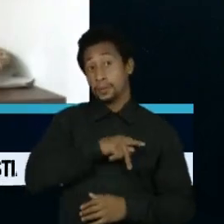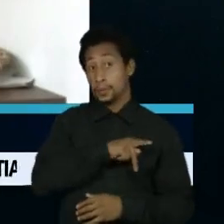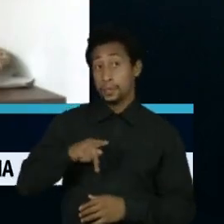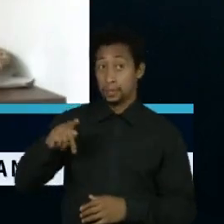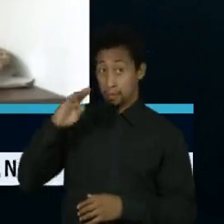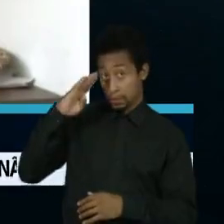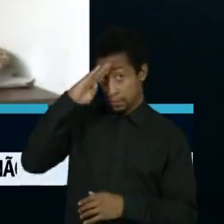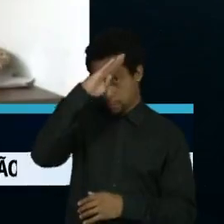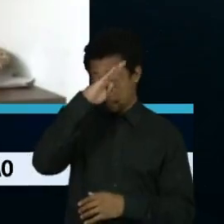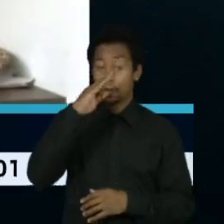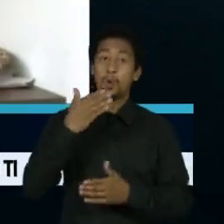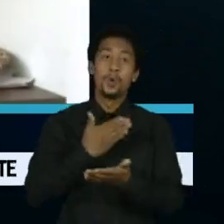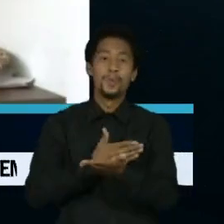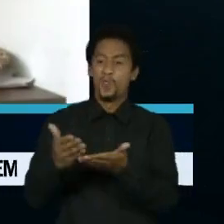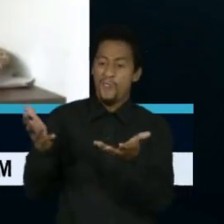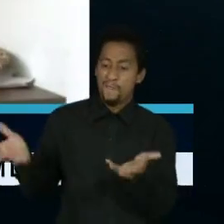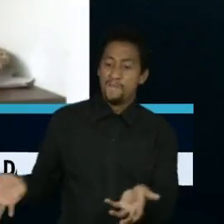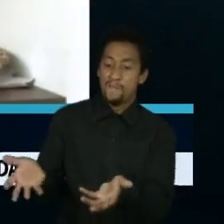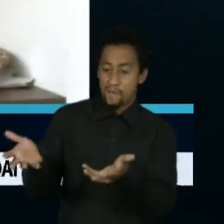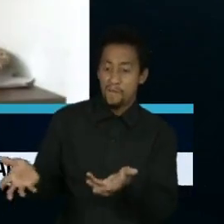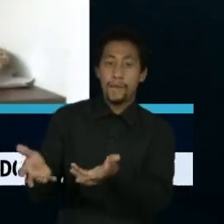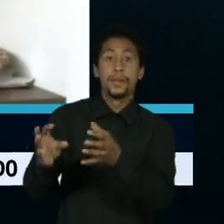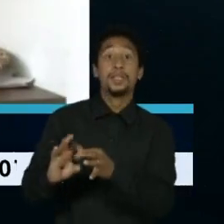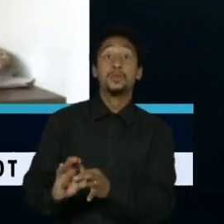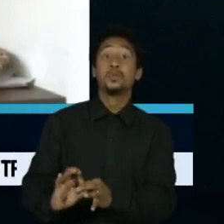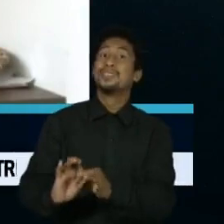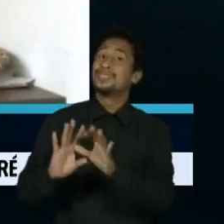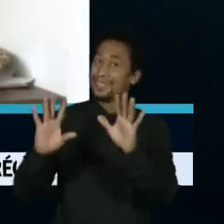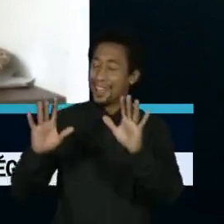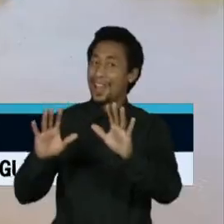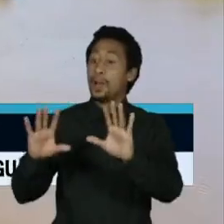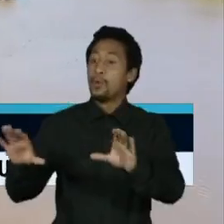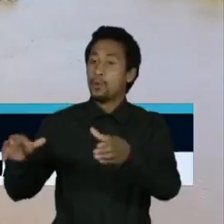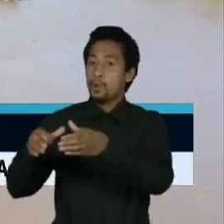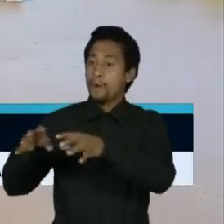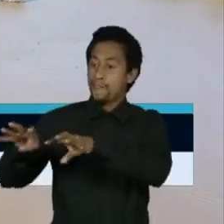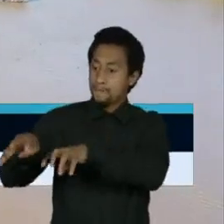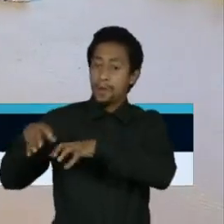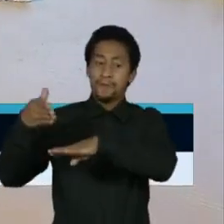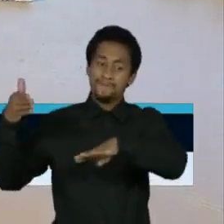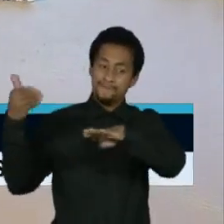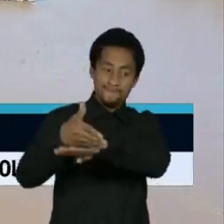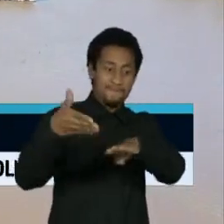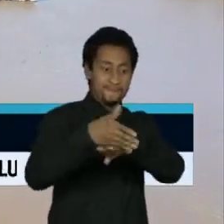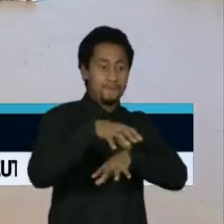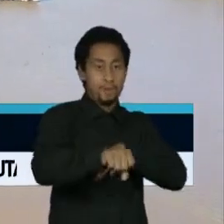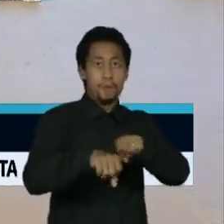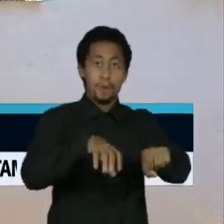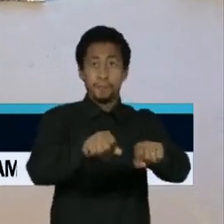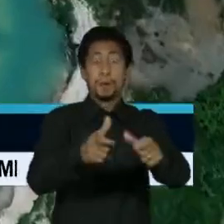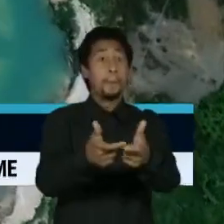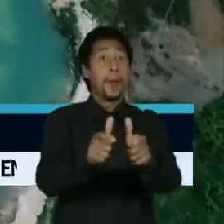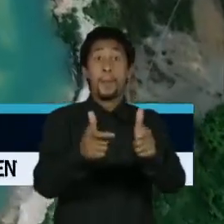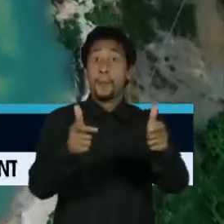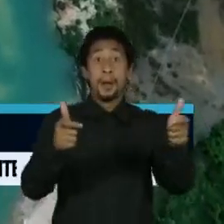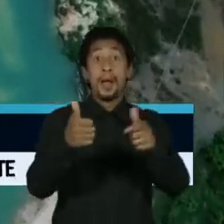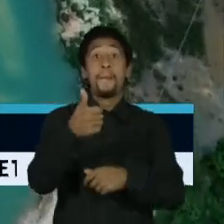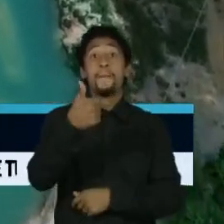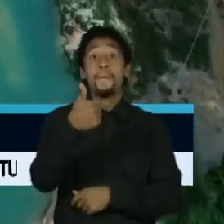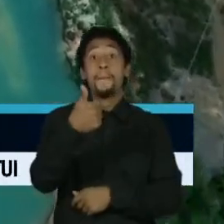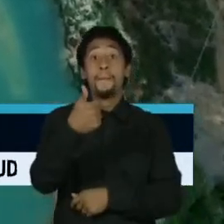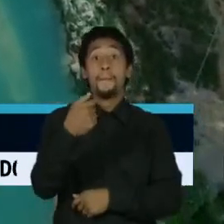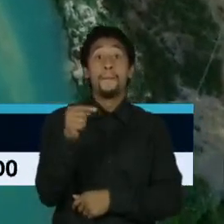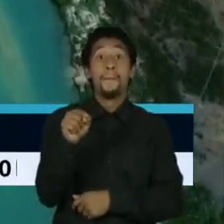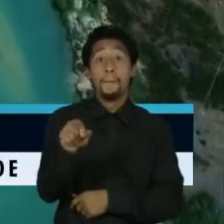incentivar e autorizar implicitamente a invasão desses territórios, um aumento de mil por cento de desmatamento